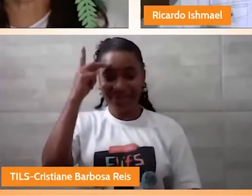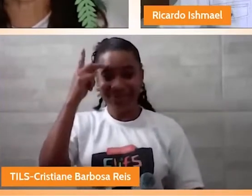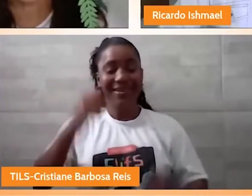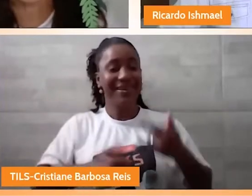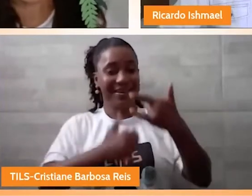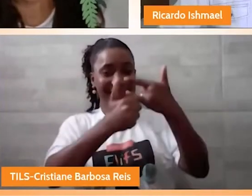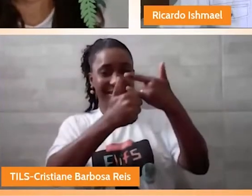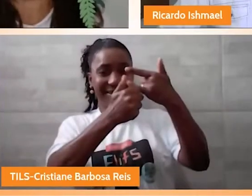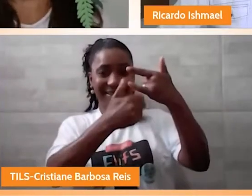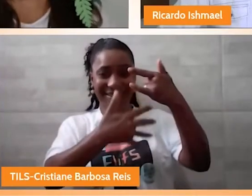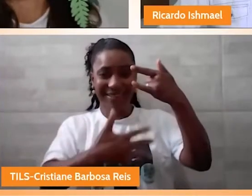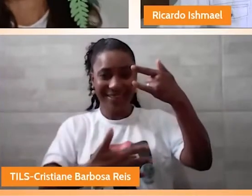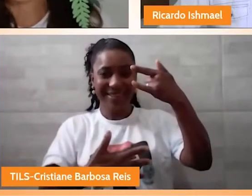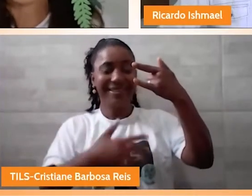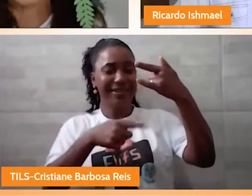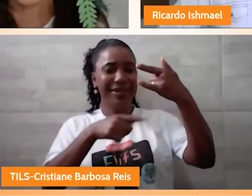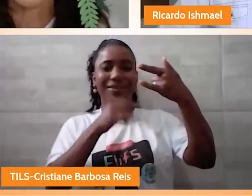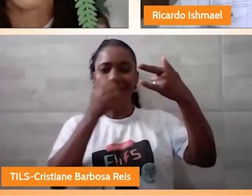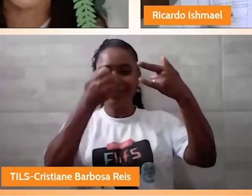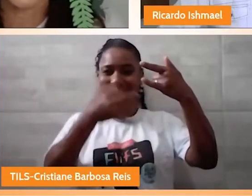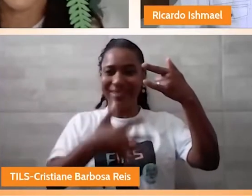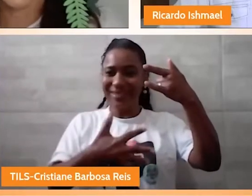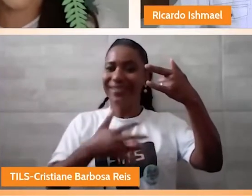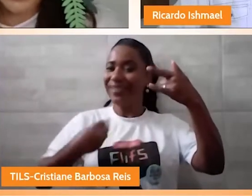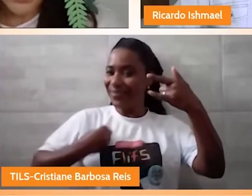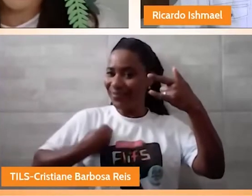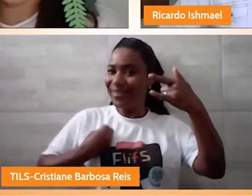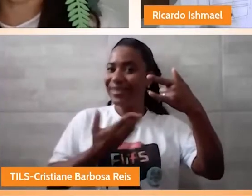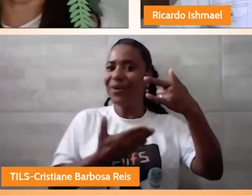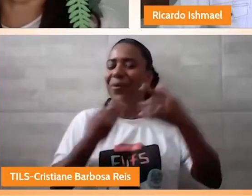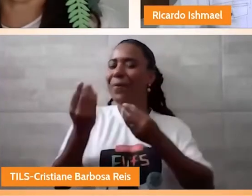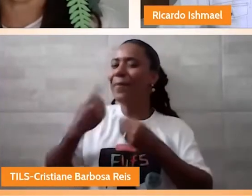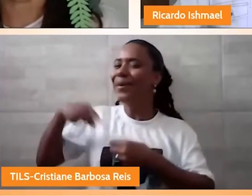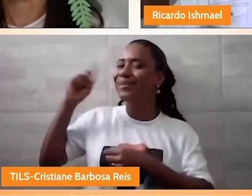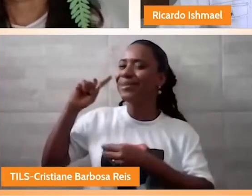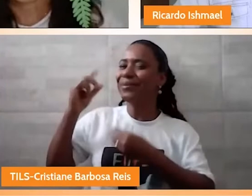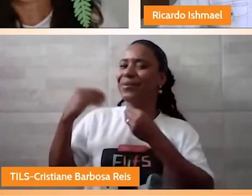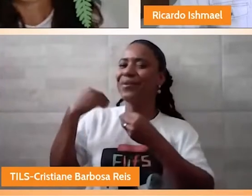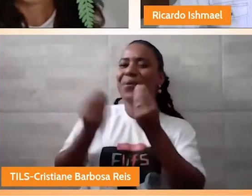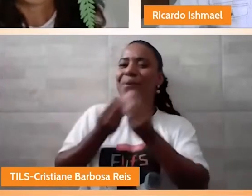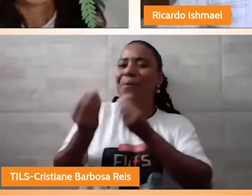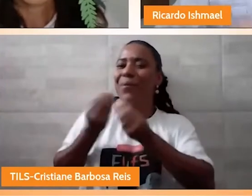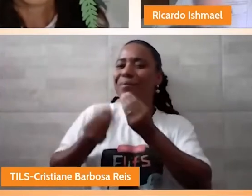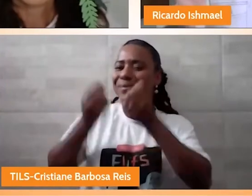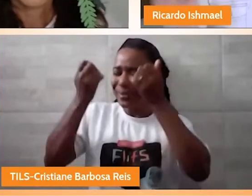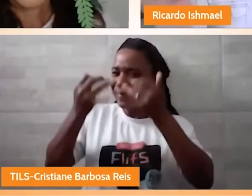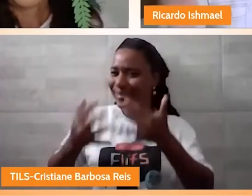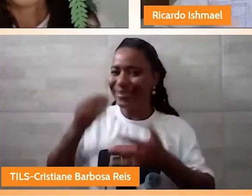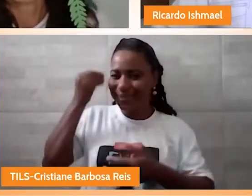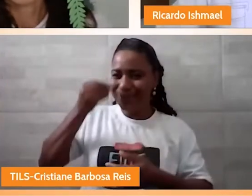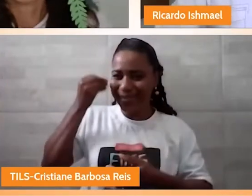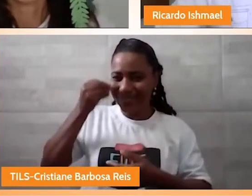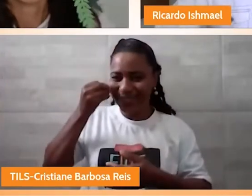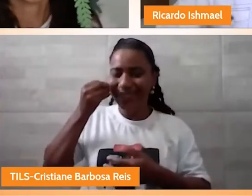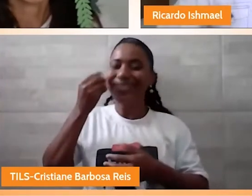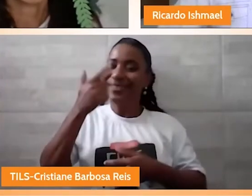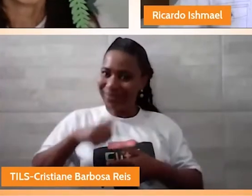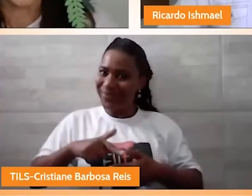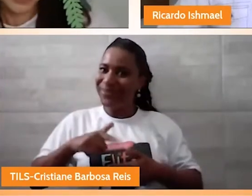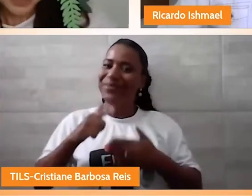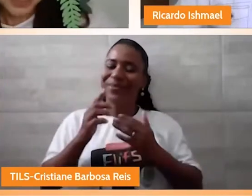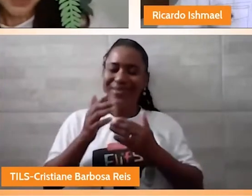E como foi sua participação nas edições presenciais? Fala aí um pouquinho. Olha, mais uma vez, obrigado